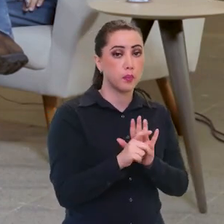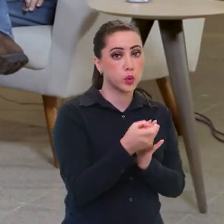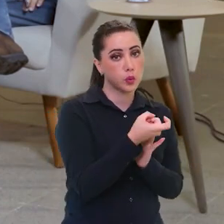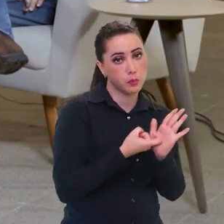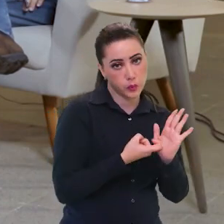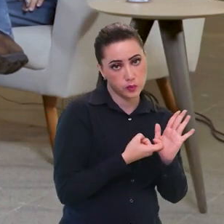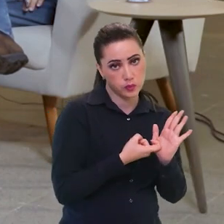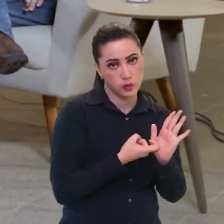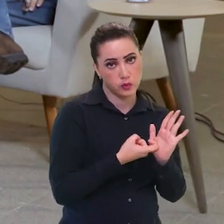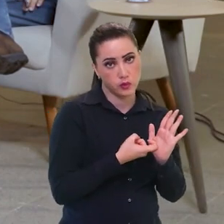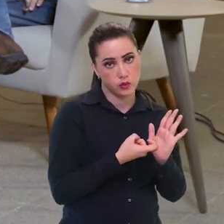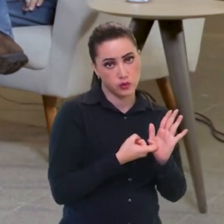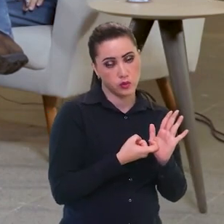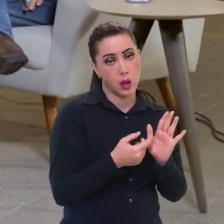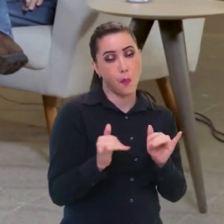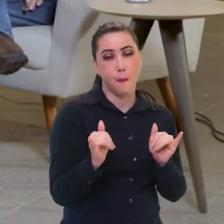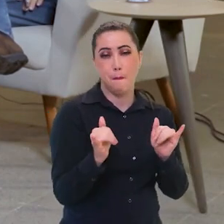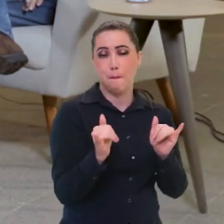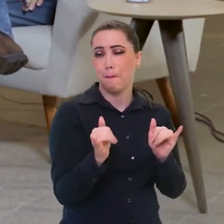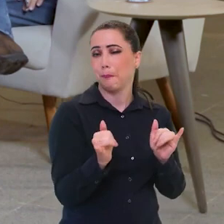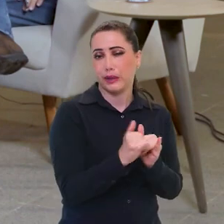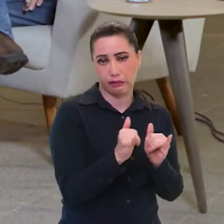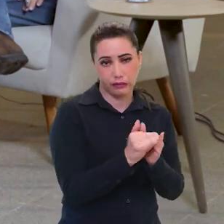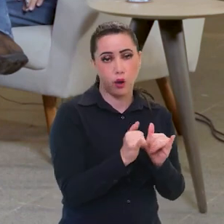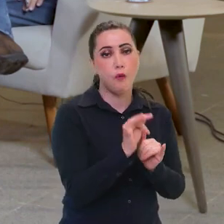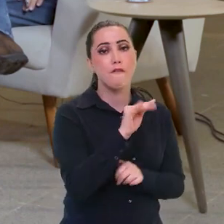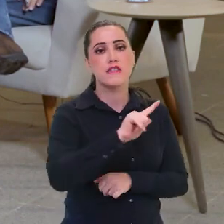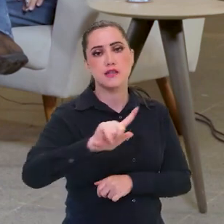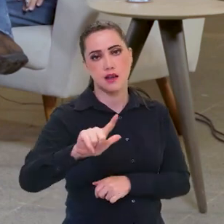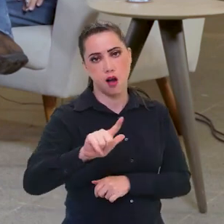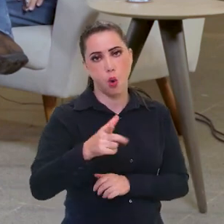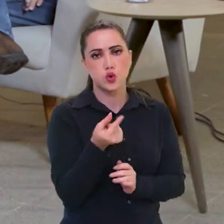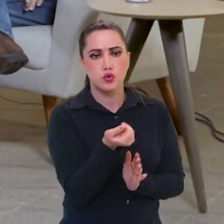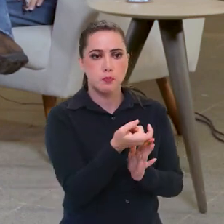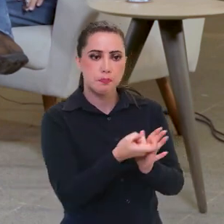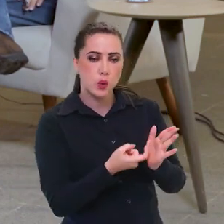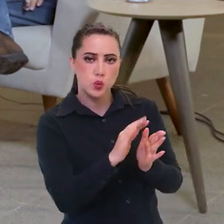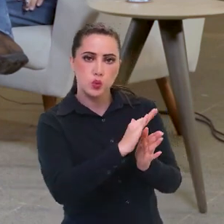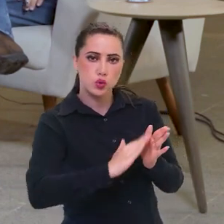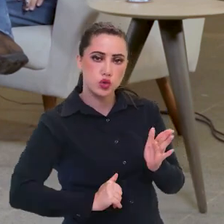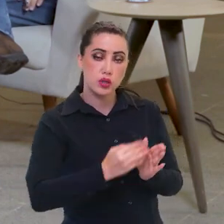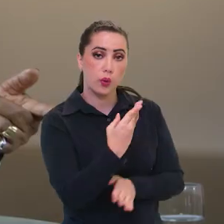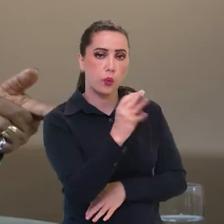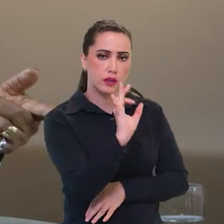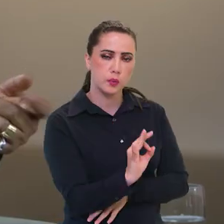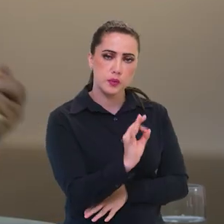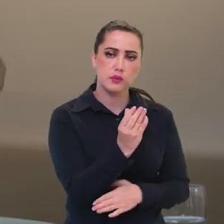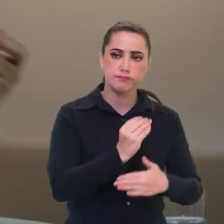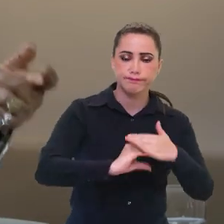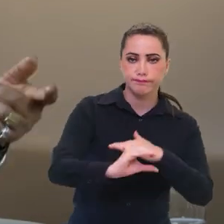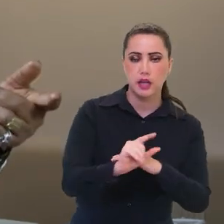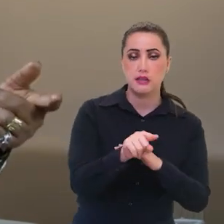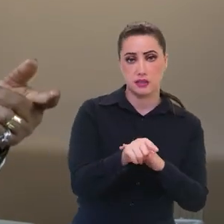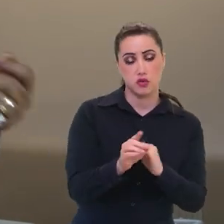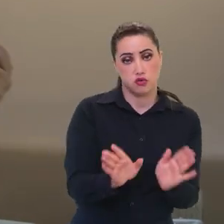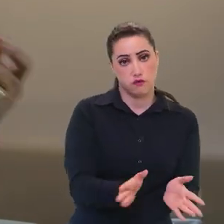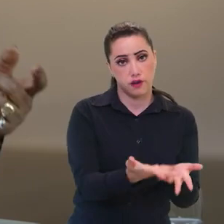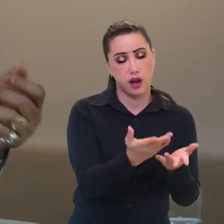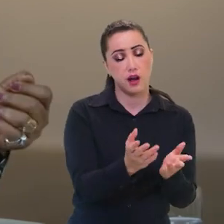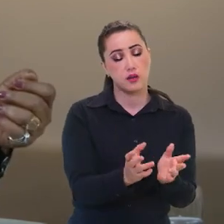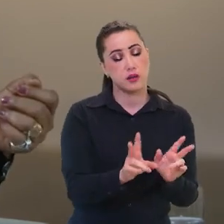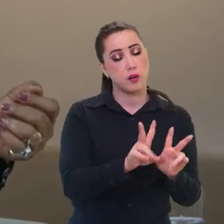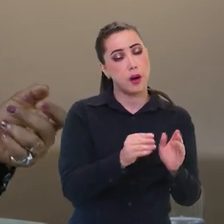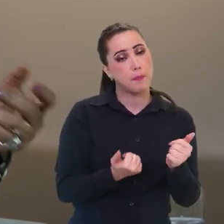do seu imposto, é um perdão fiscal, para que a empresa possa fazer o incentivo